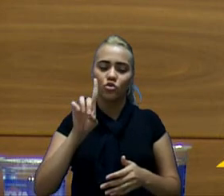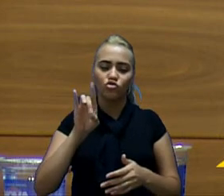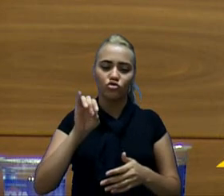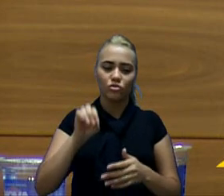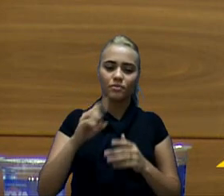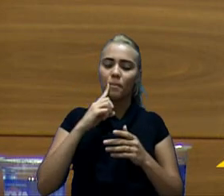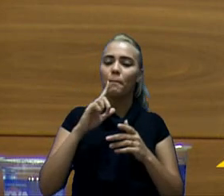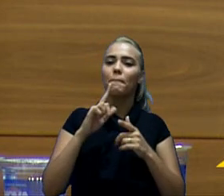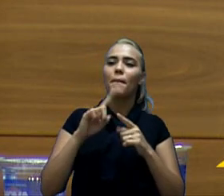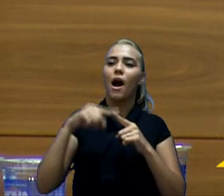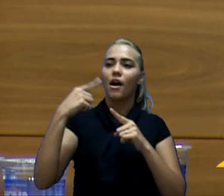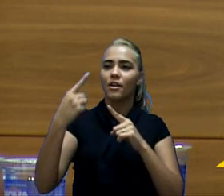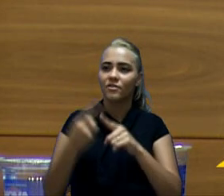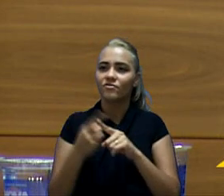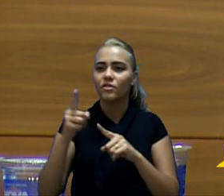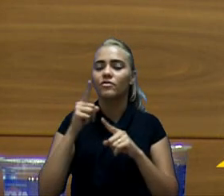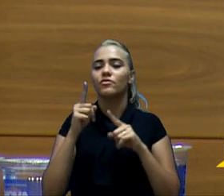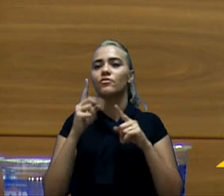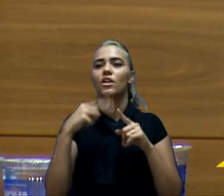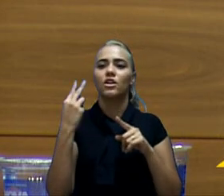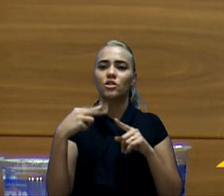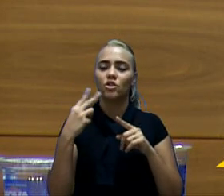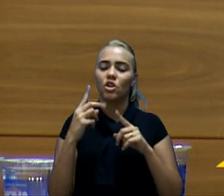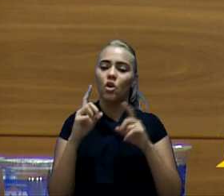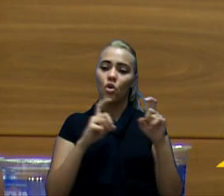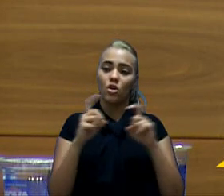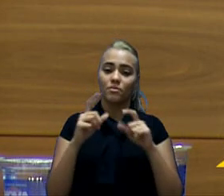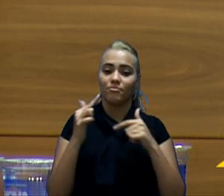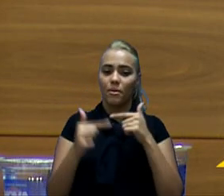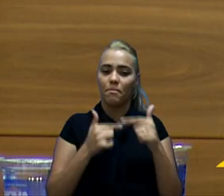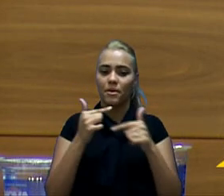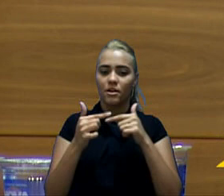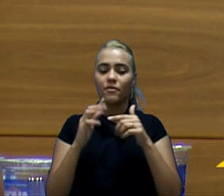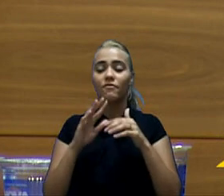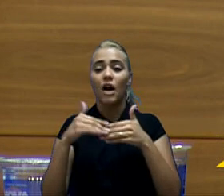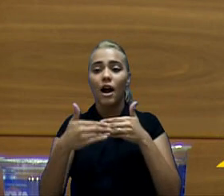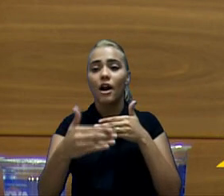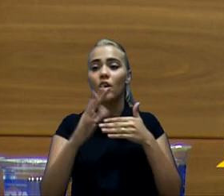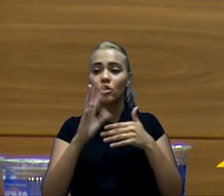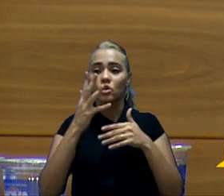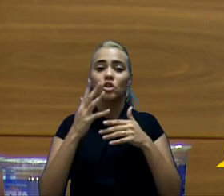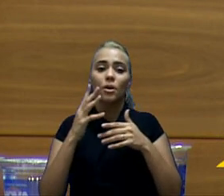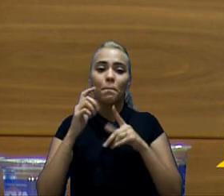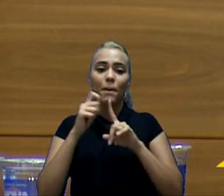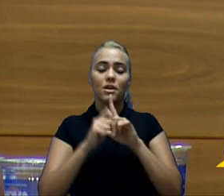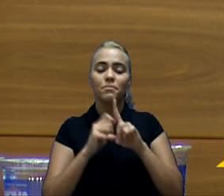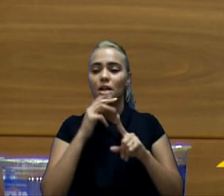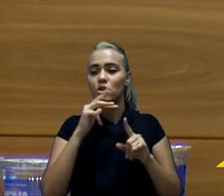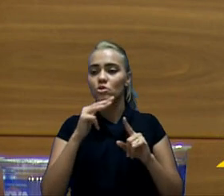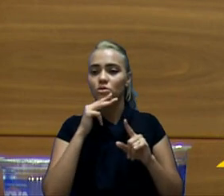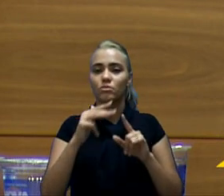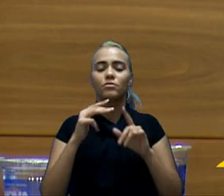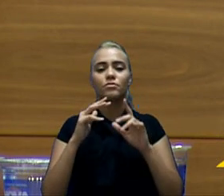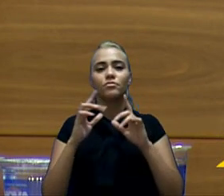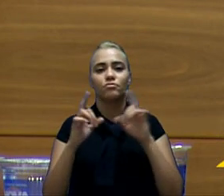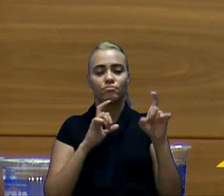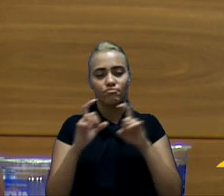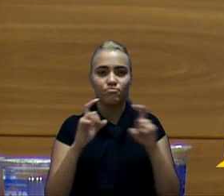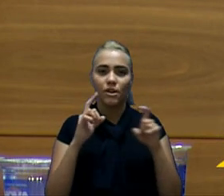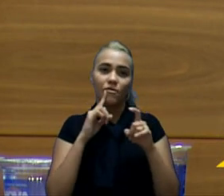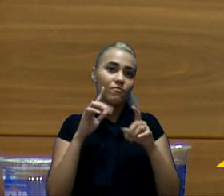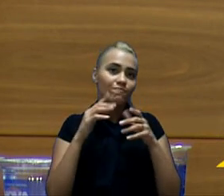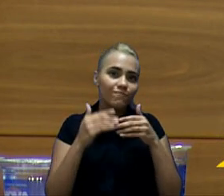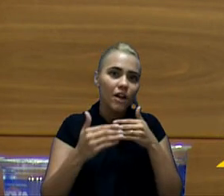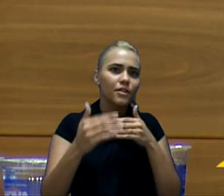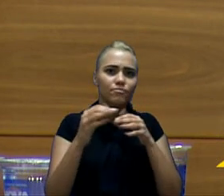vereadores para participarem de uma reunião de trabalho que acontecerá agora no início do mês de março e que vai tratar